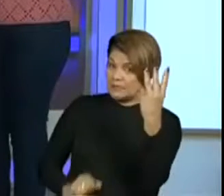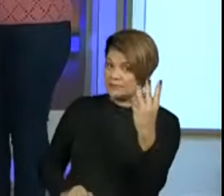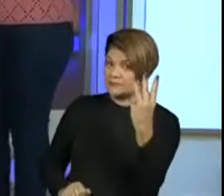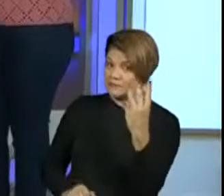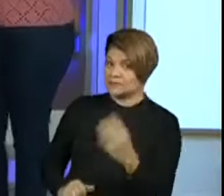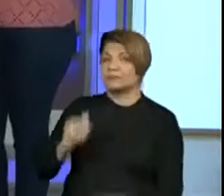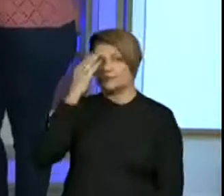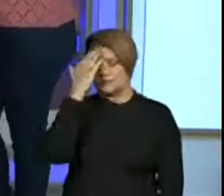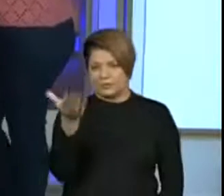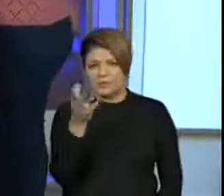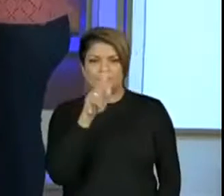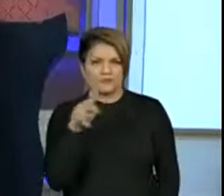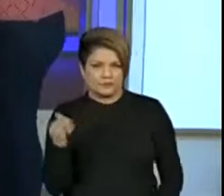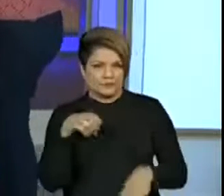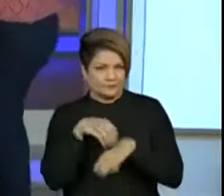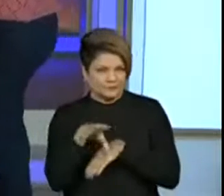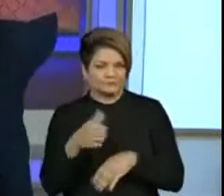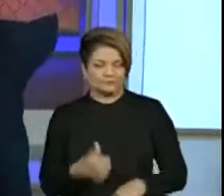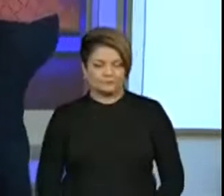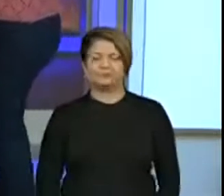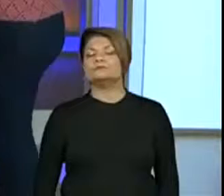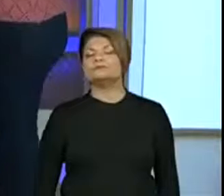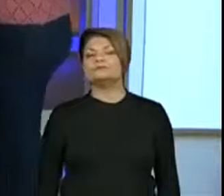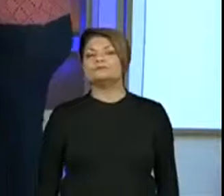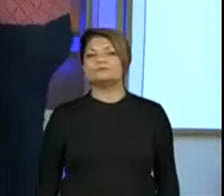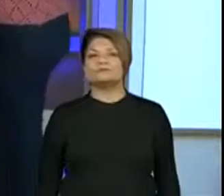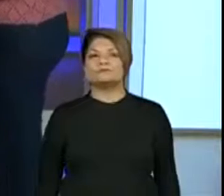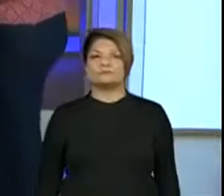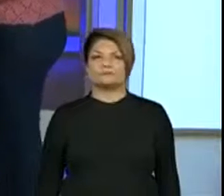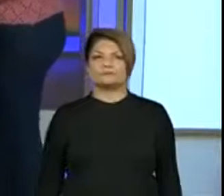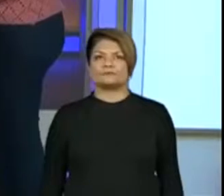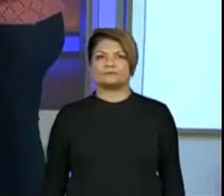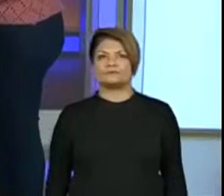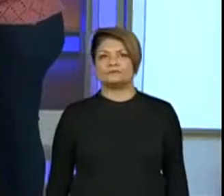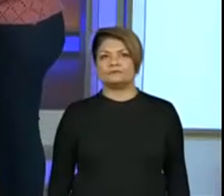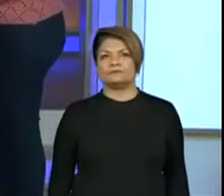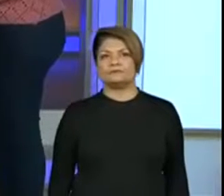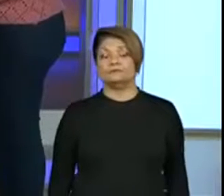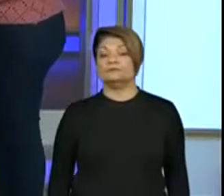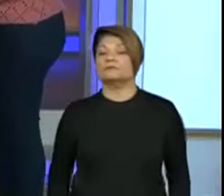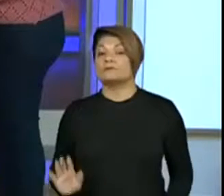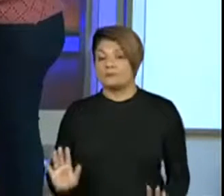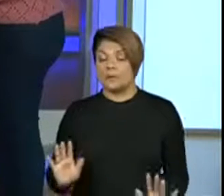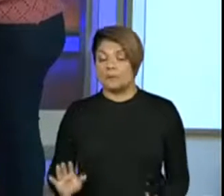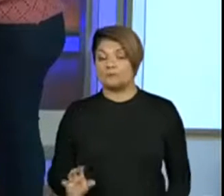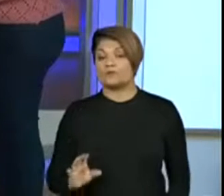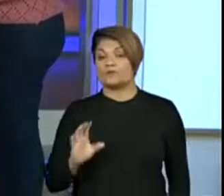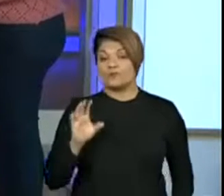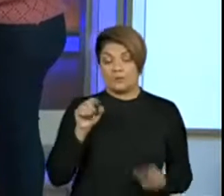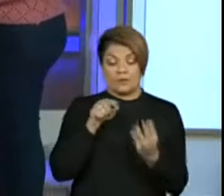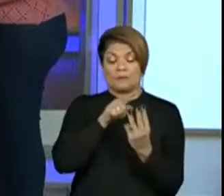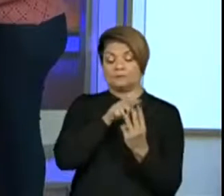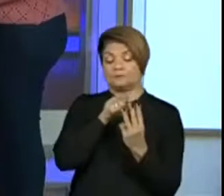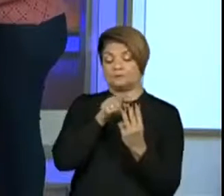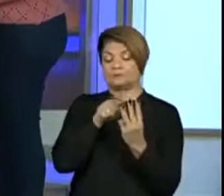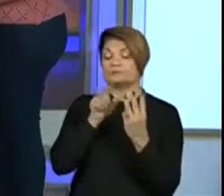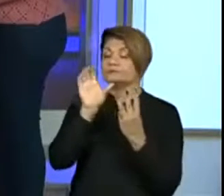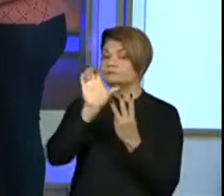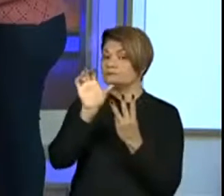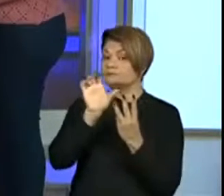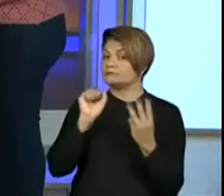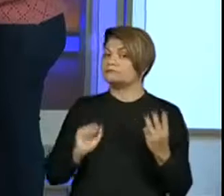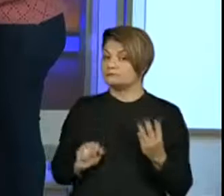pelos apontamentos, professora. Isso, muito obrigada. E olha só, as centenas sempre são três algarismos, certo?